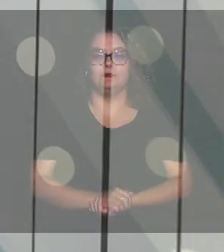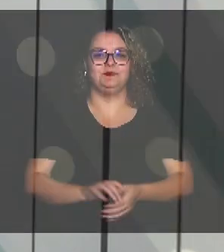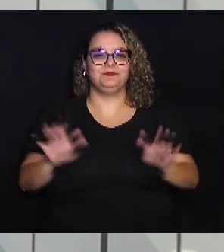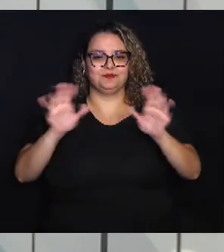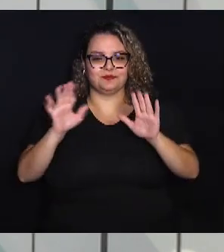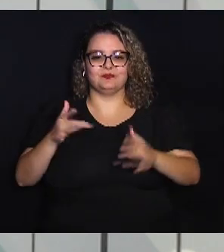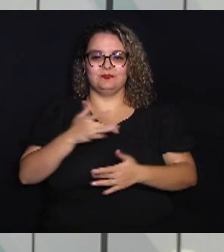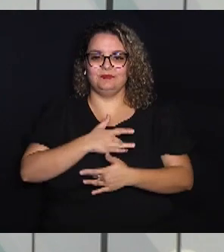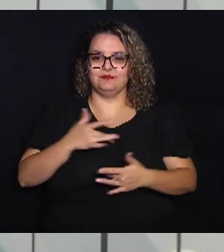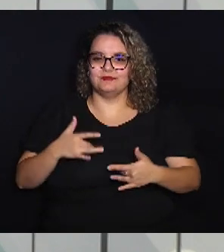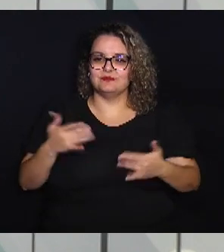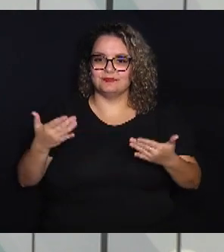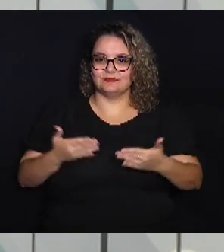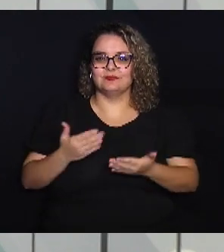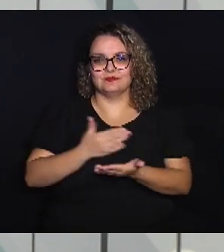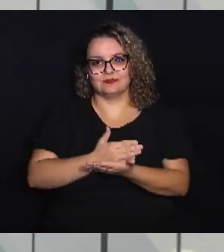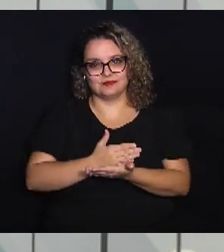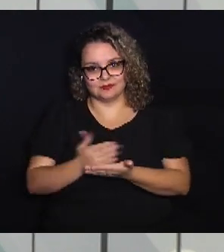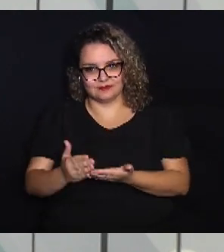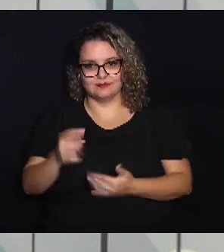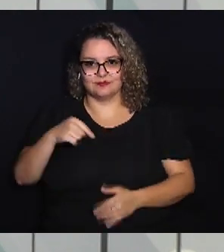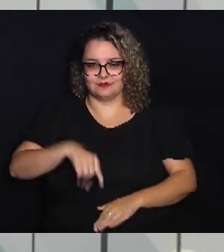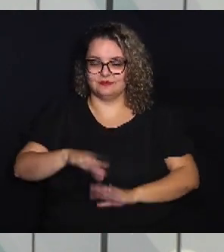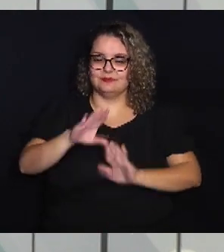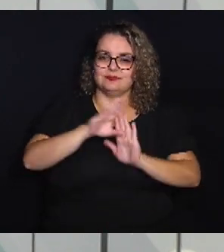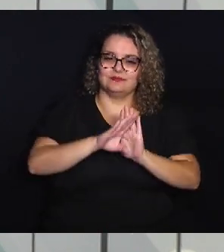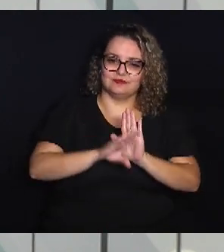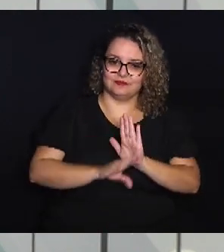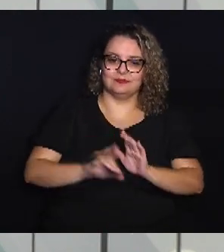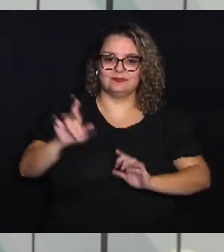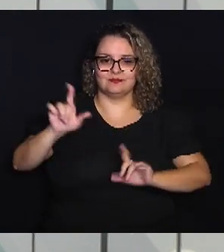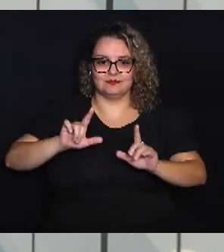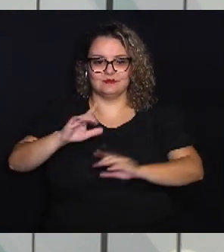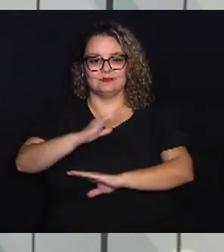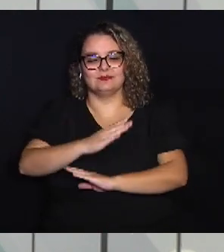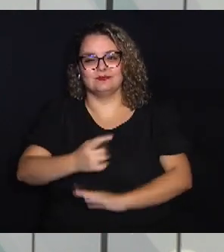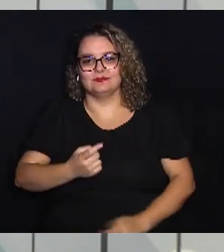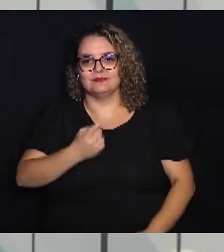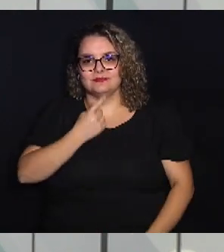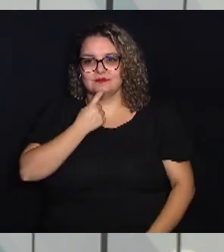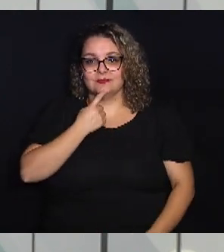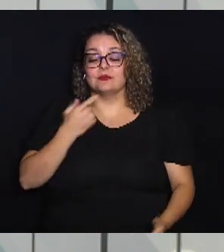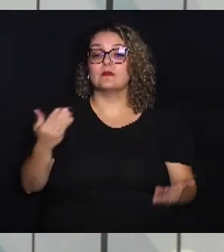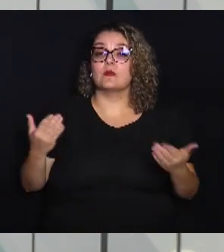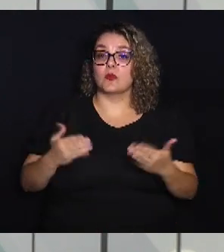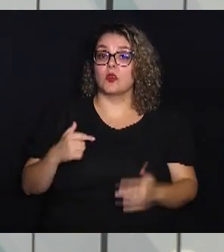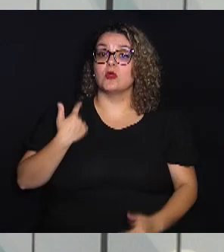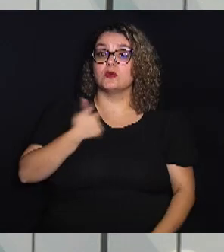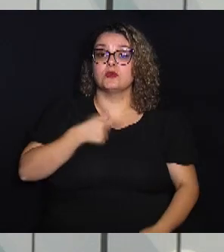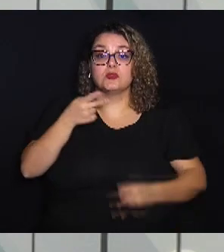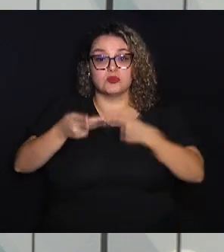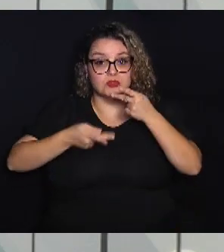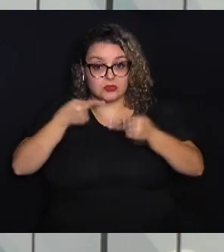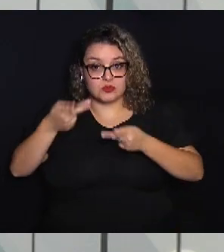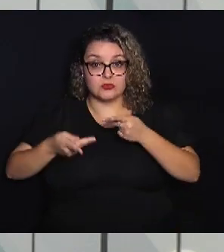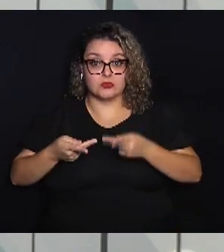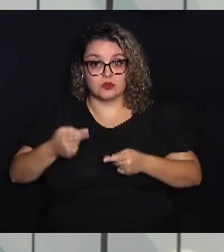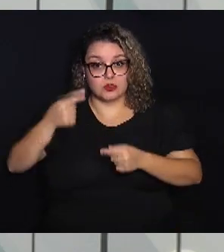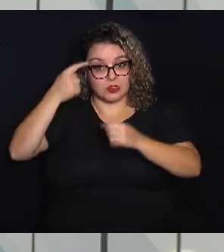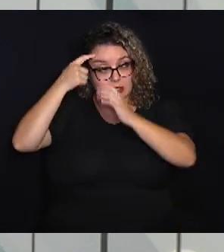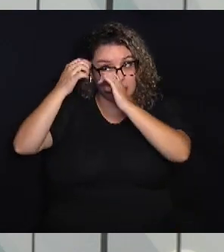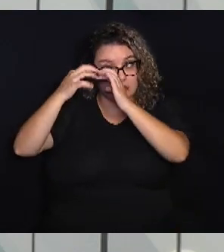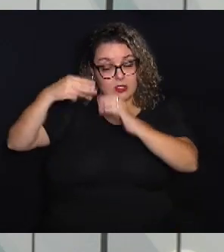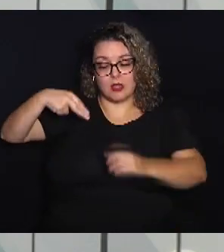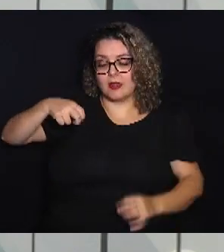Olá, mais um Saúde Agora, começando aqui na programação da TV Câmara Campinas. E hoje nós vamos falar sobre